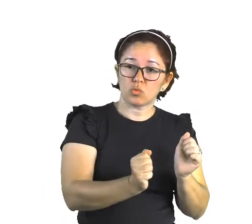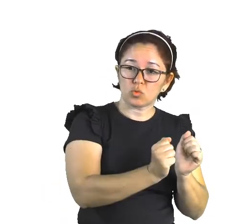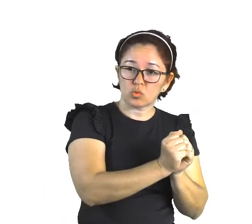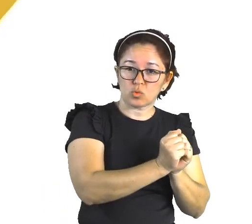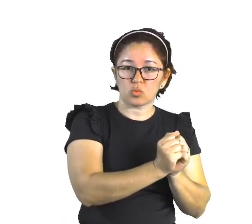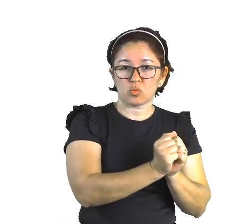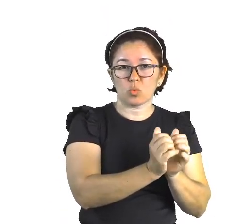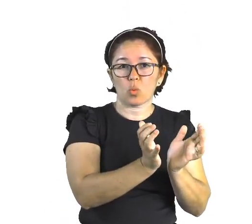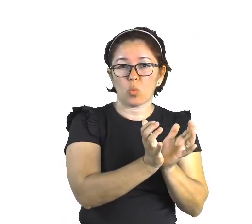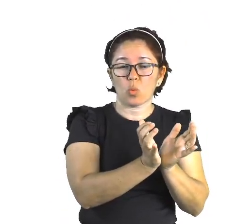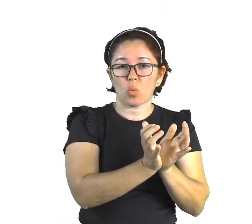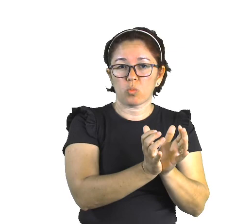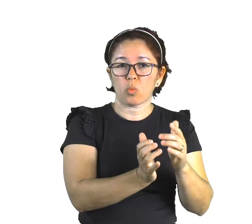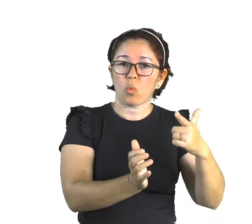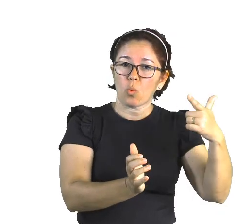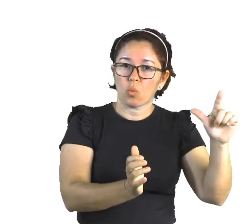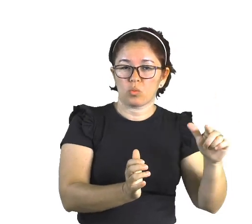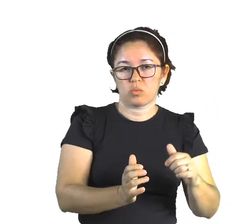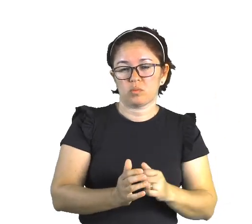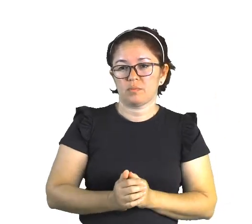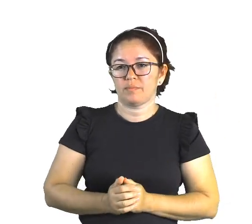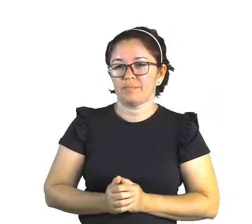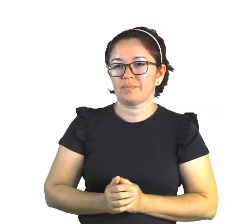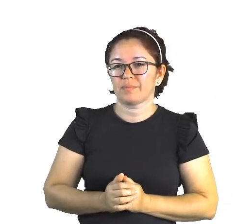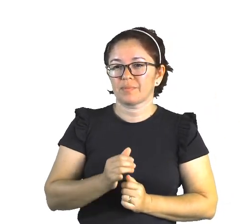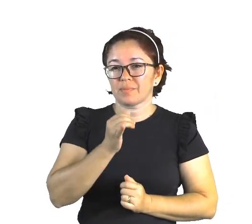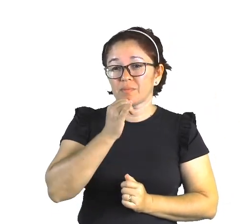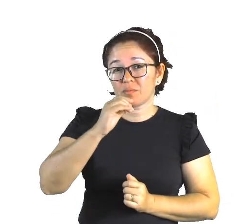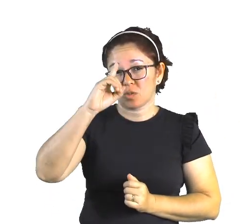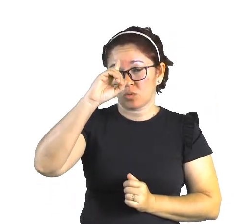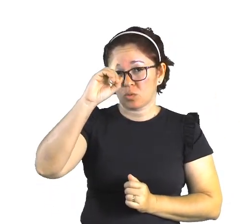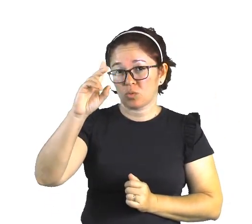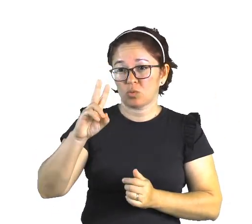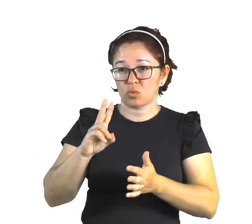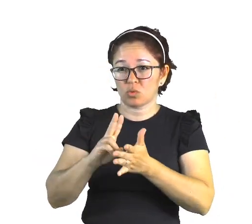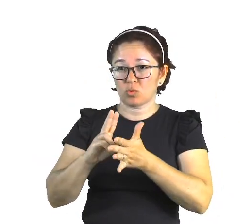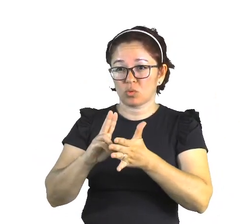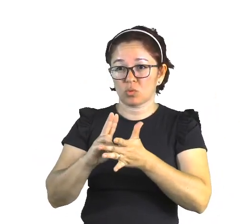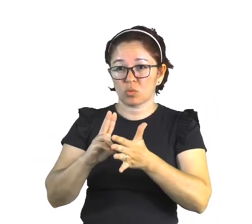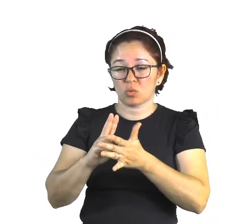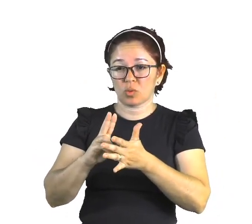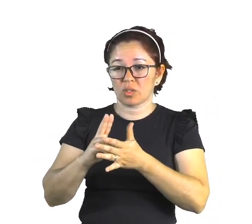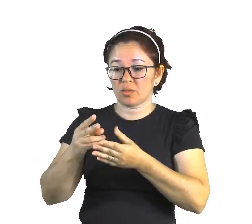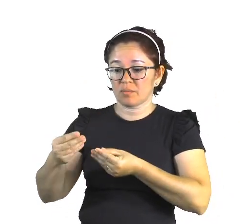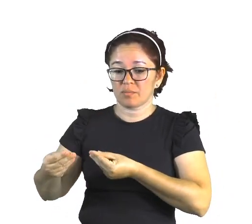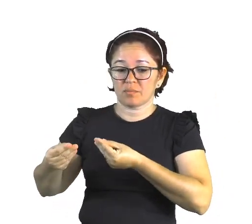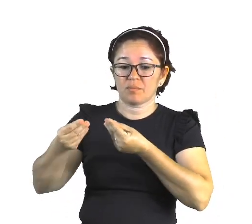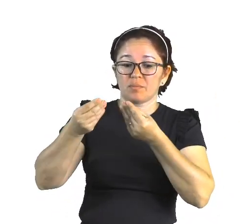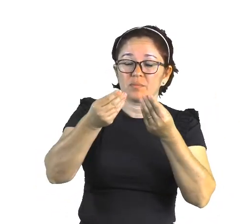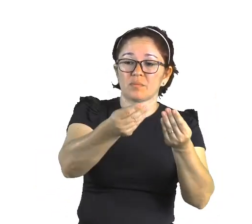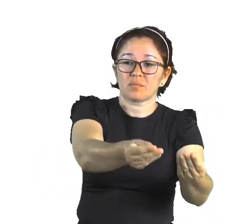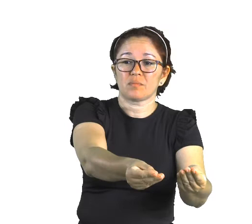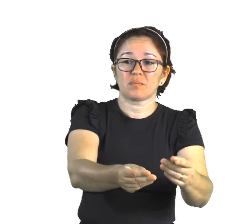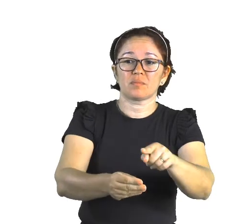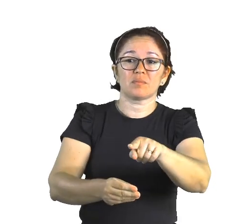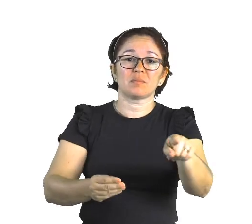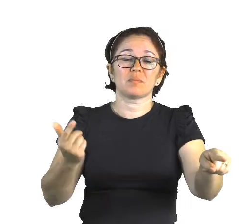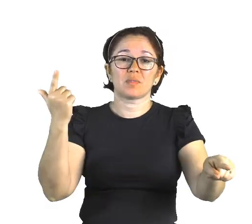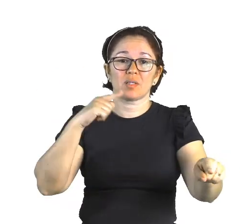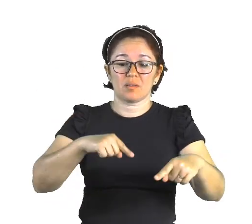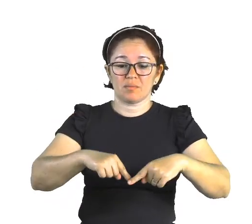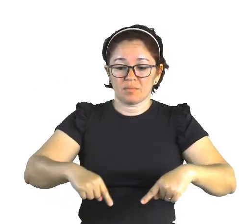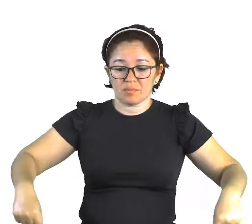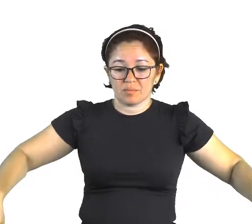No dia do índio, os ava ca noeiro foram gratificados de direito histórico com uma terra de